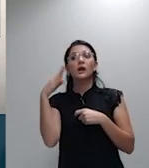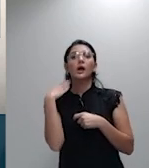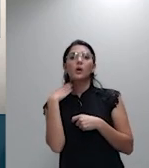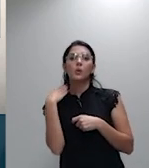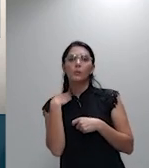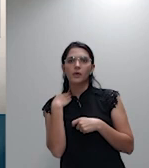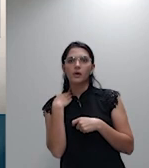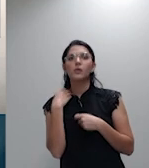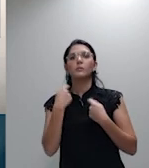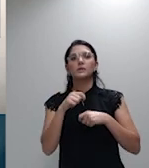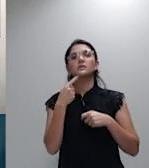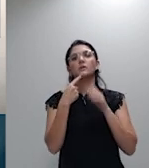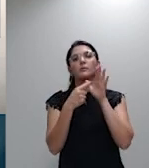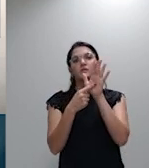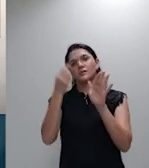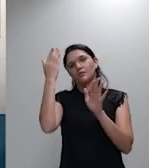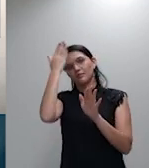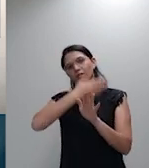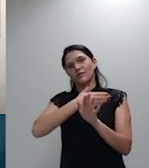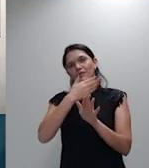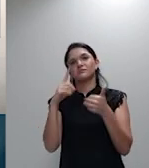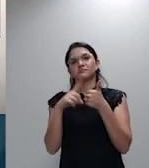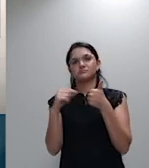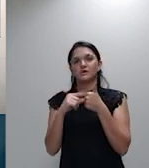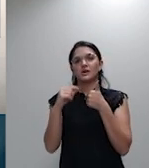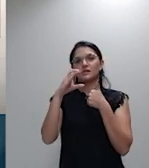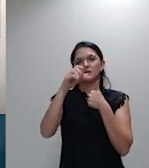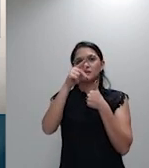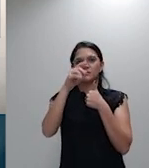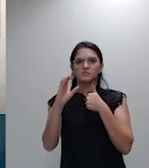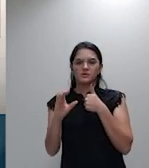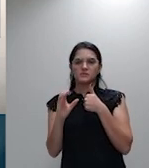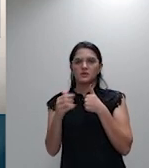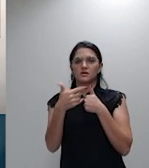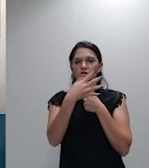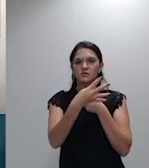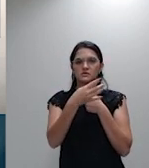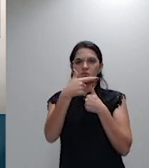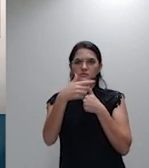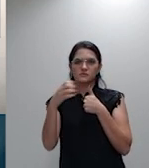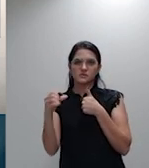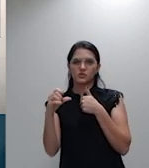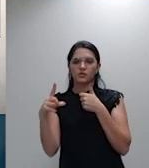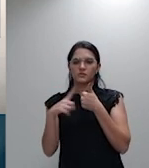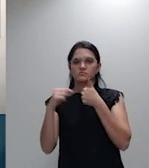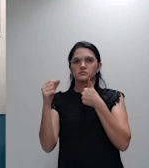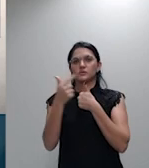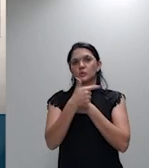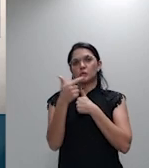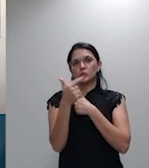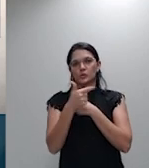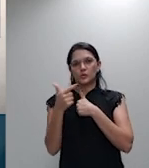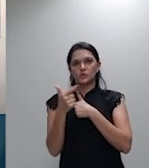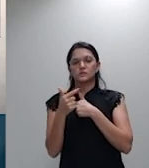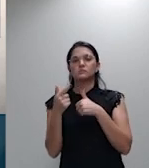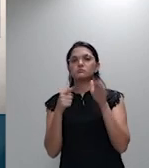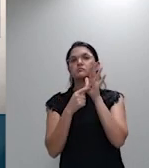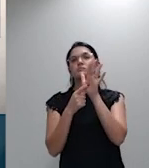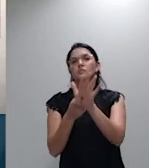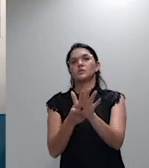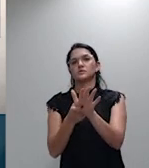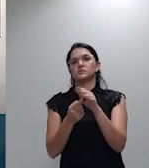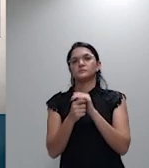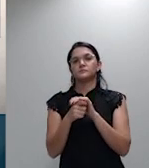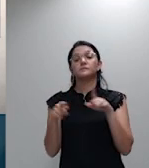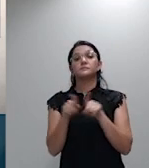CPC, artigo 429, inciso 2, por meio de perícia grafotécnica ou mediante os meios